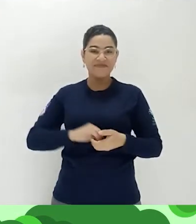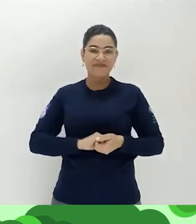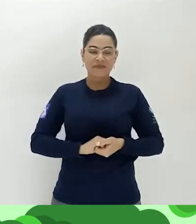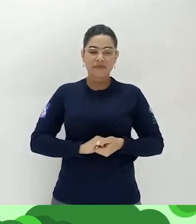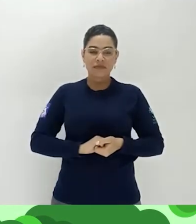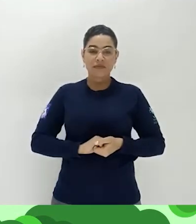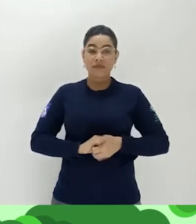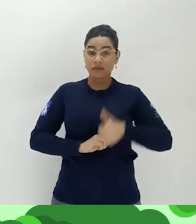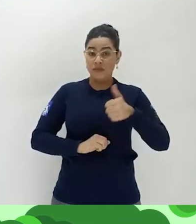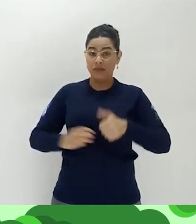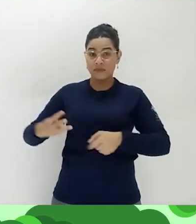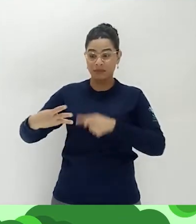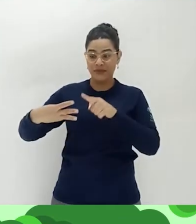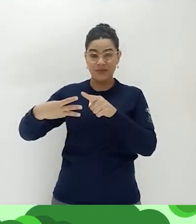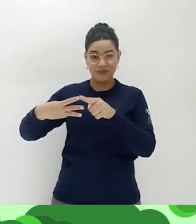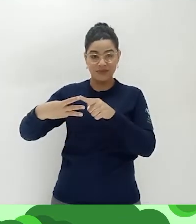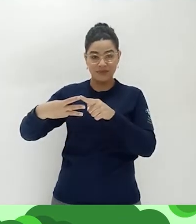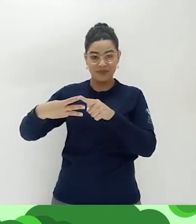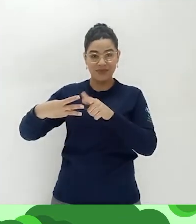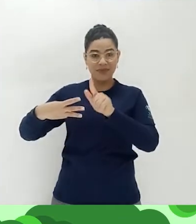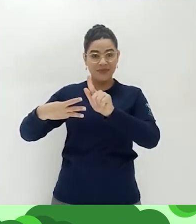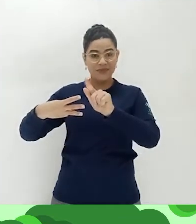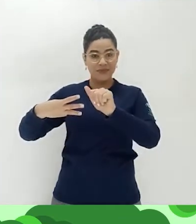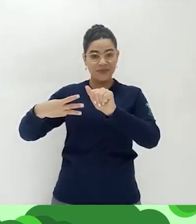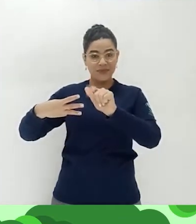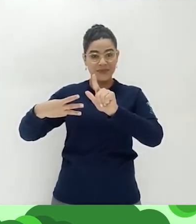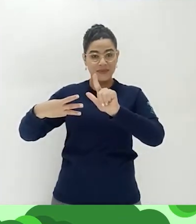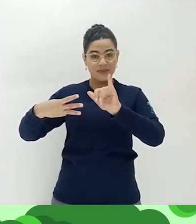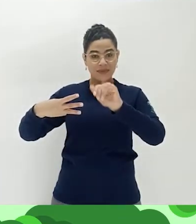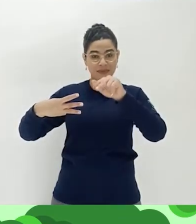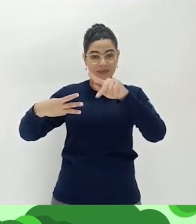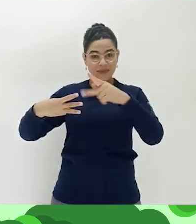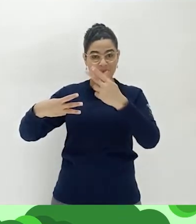Então, a primeira é ga, linha.